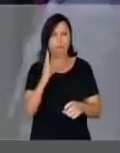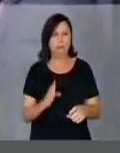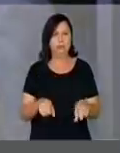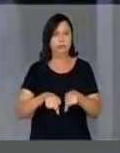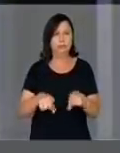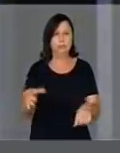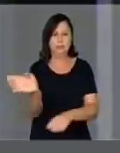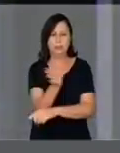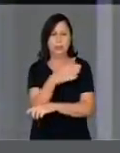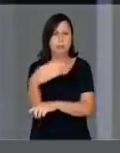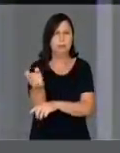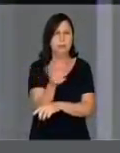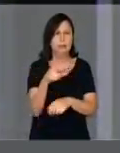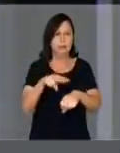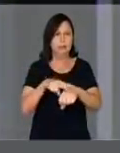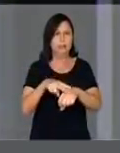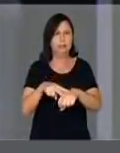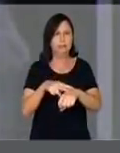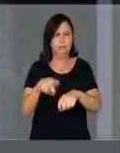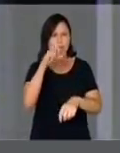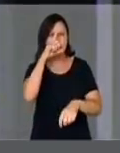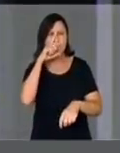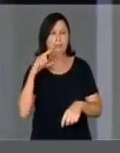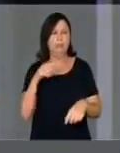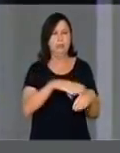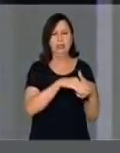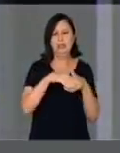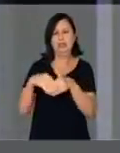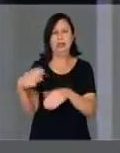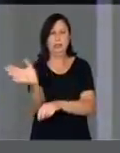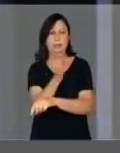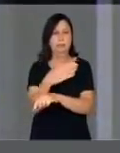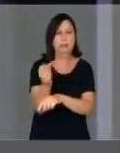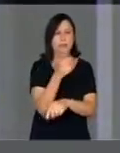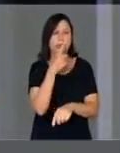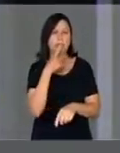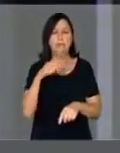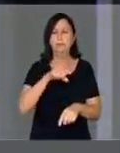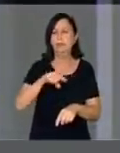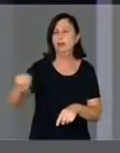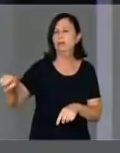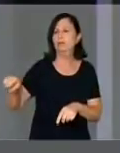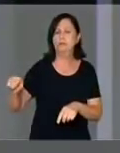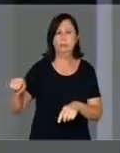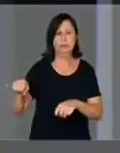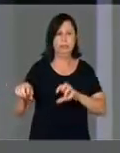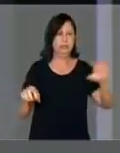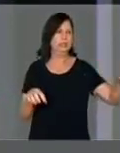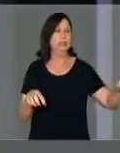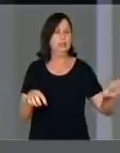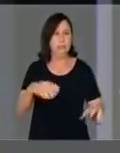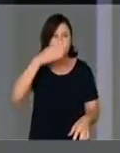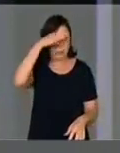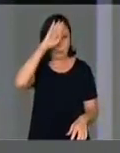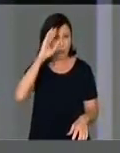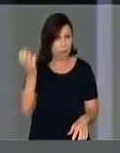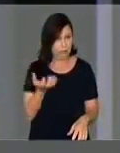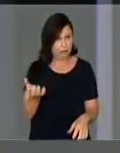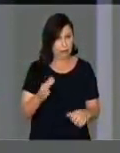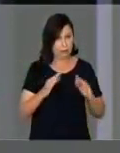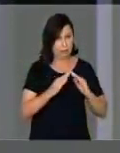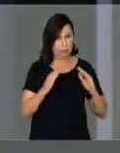amarela. Fiquem com a vermelha. Leva para vocês. Eu quero ver qual de vocês que vai para Cuba. Vai morar lá na Venezuela?